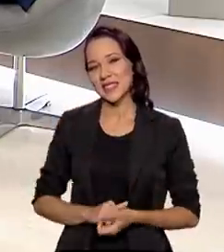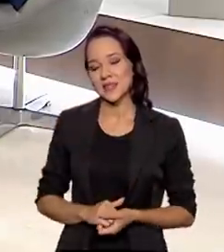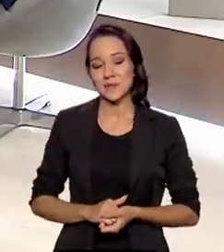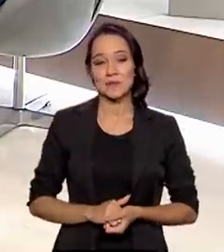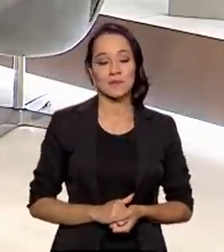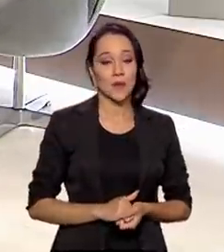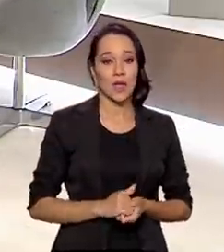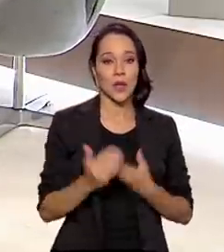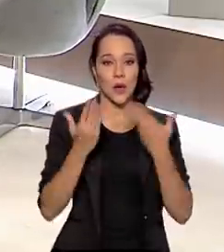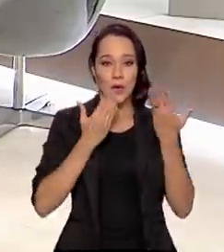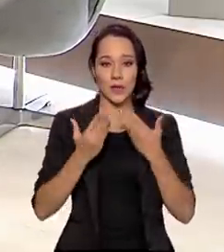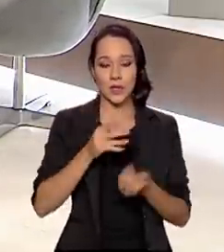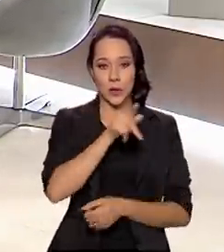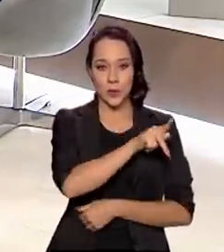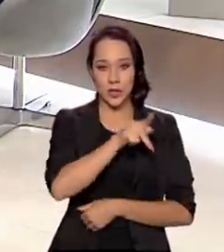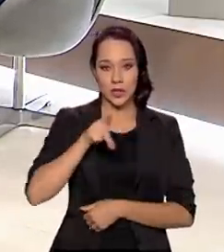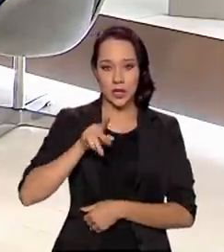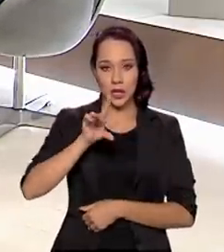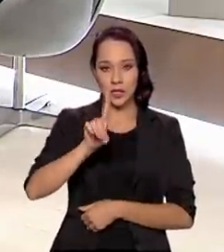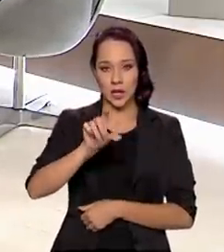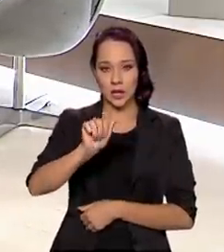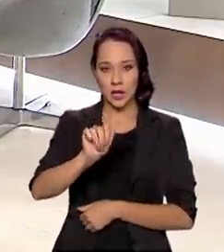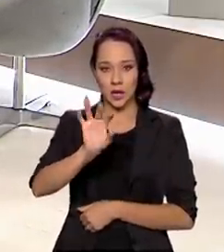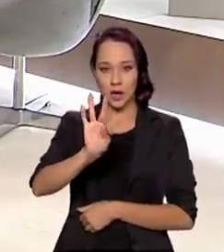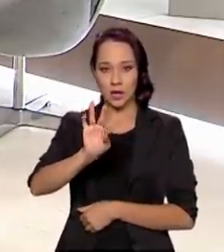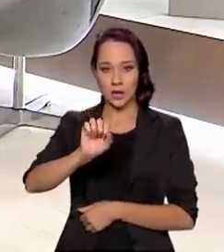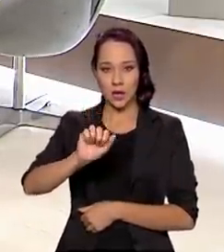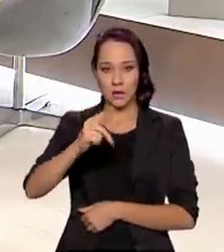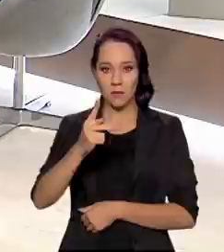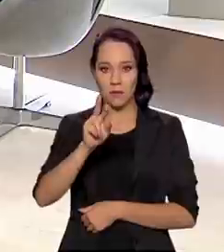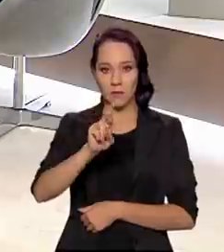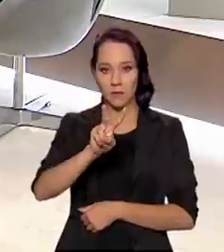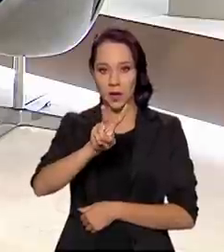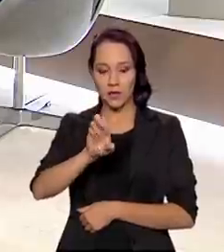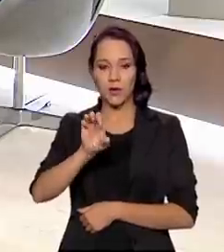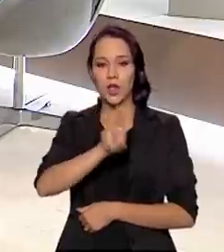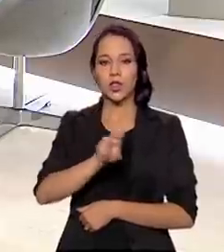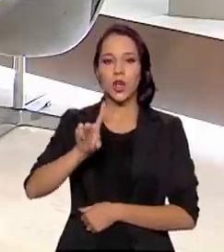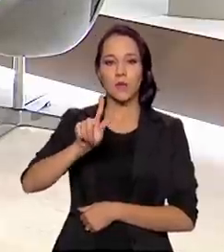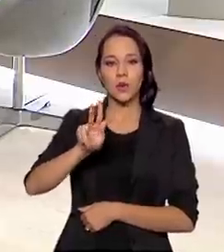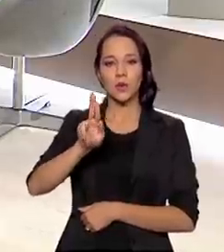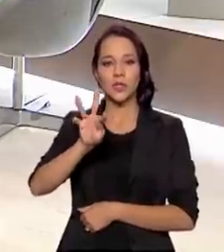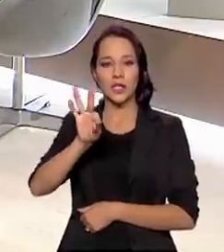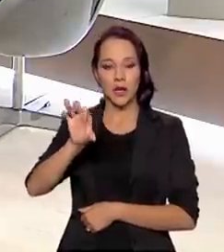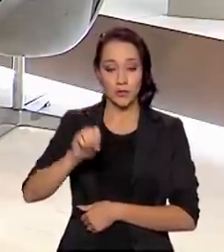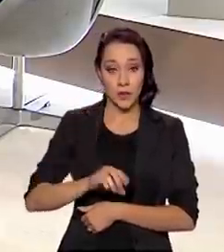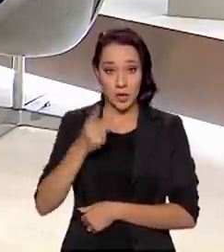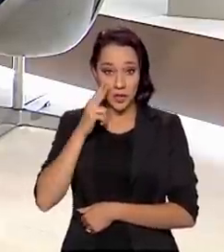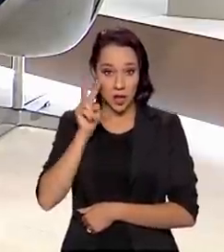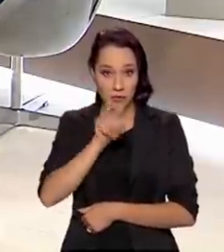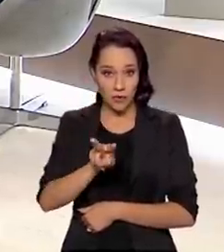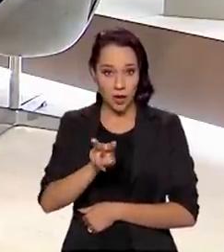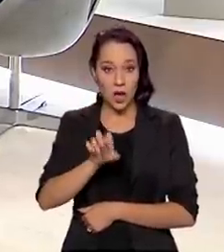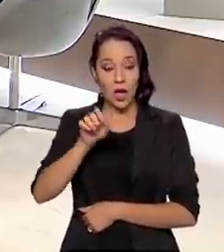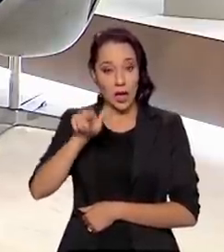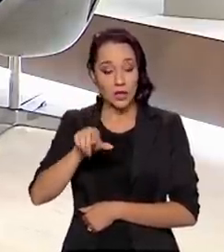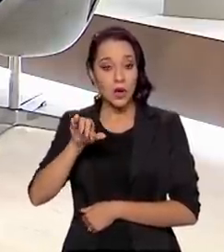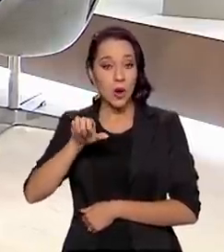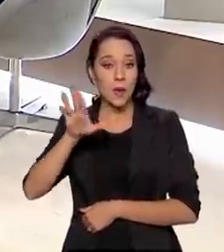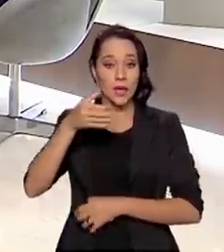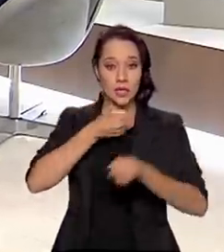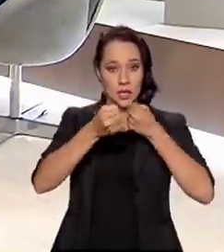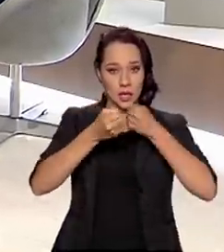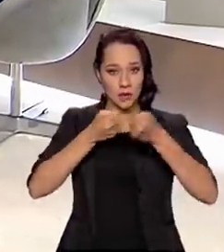Eu conversei com o presidente da Dataprev, Gustavo Canuto, e se você quiser rever esta ou outras